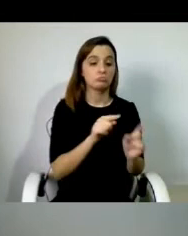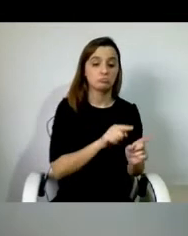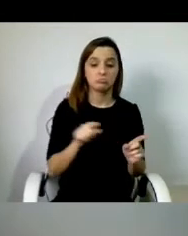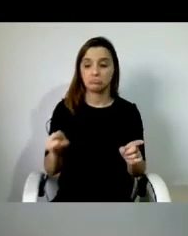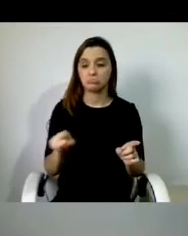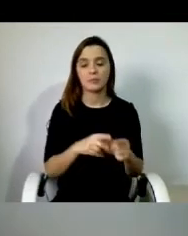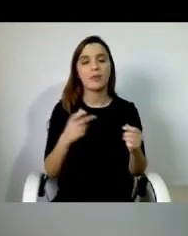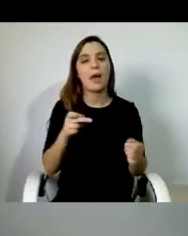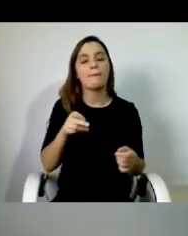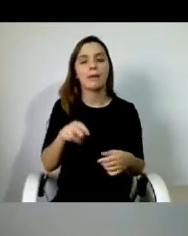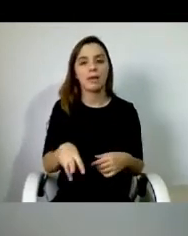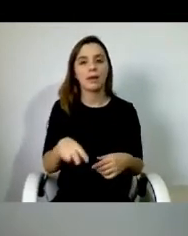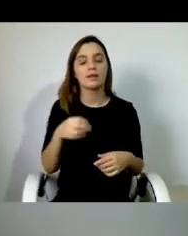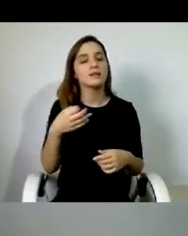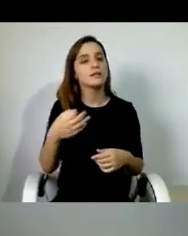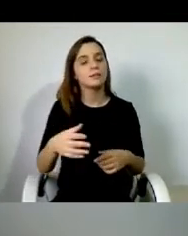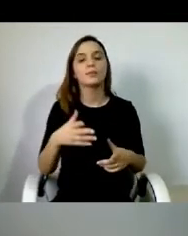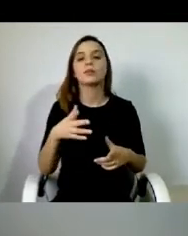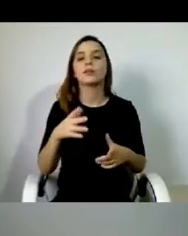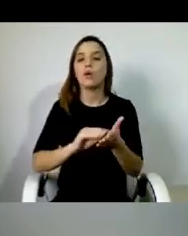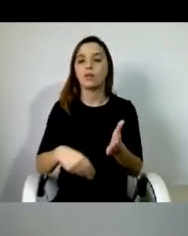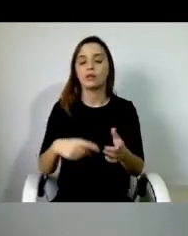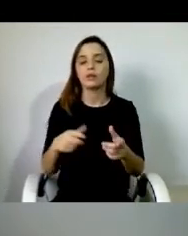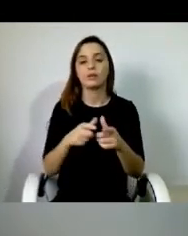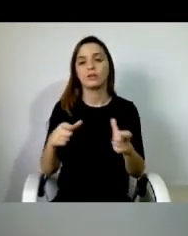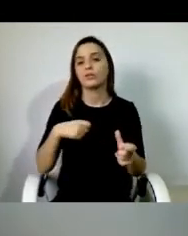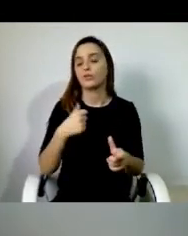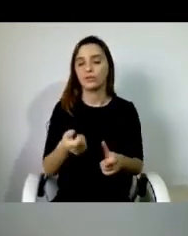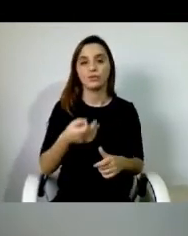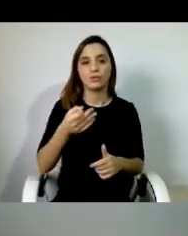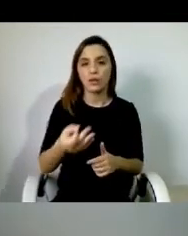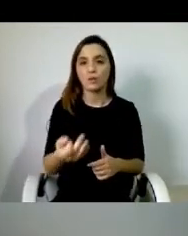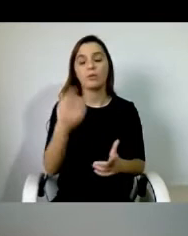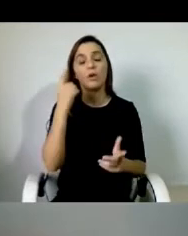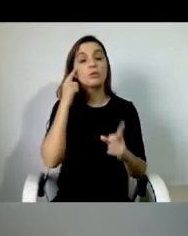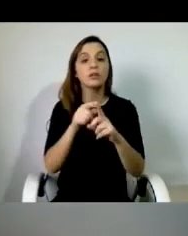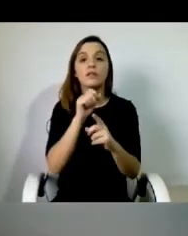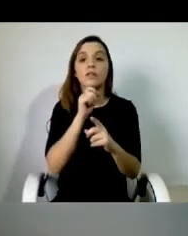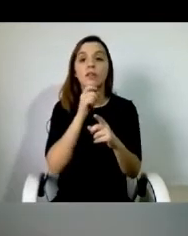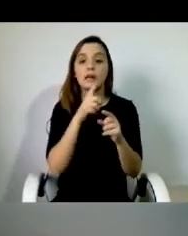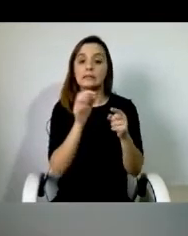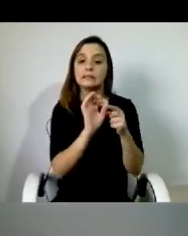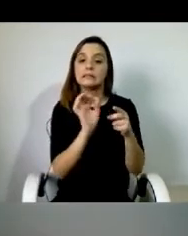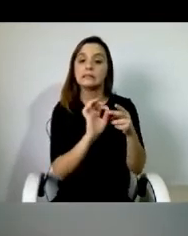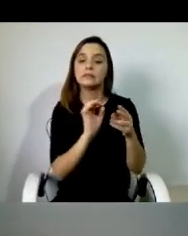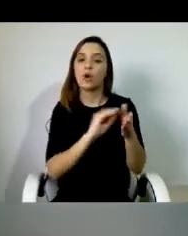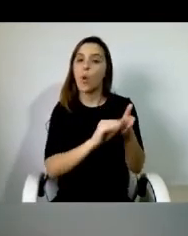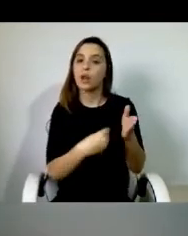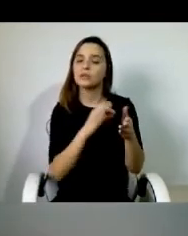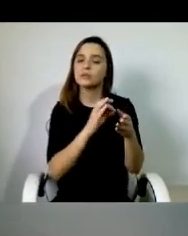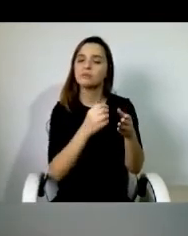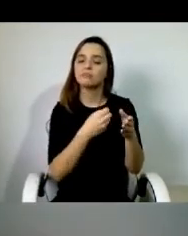um contrato de prestação de serviço para que ficasse bem definido aquilo que